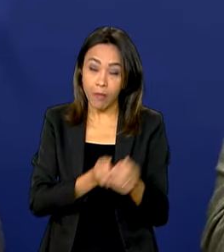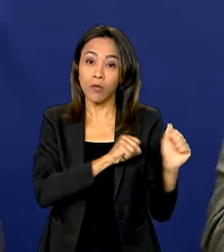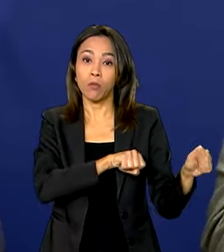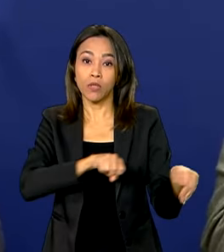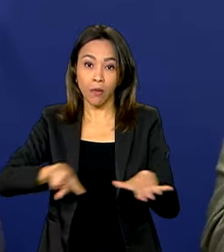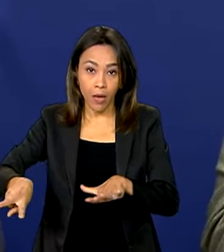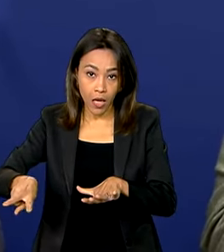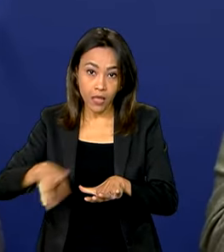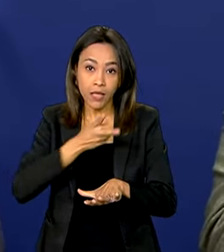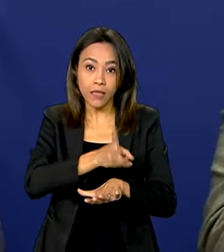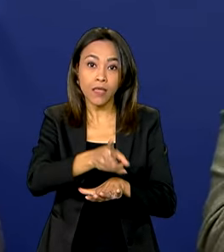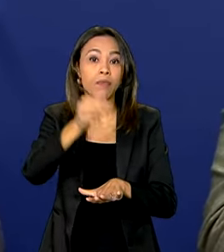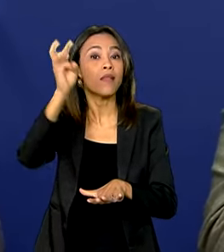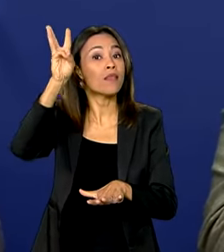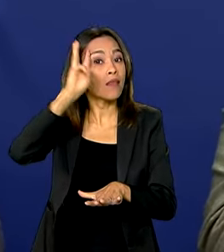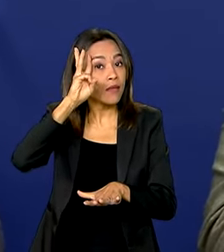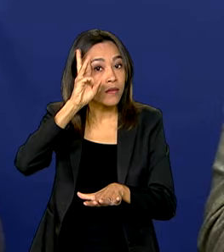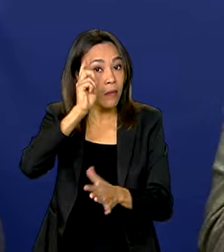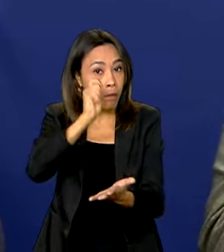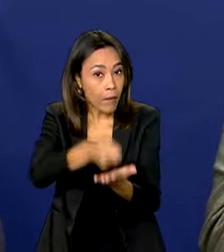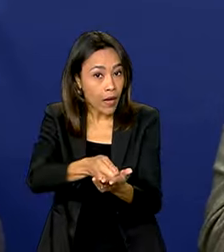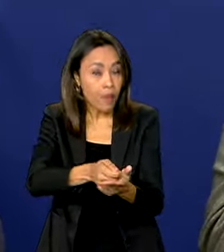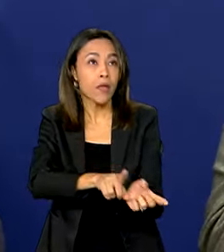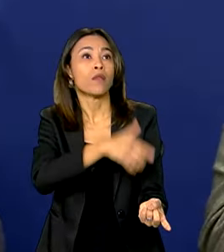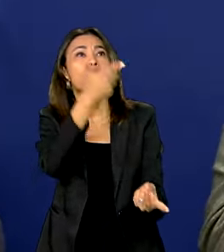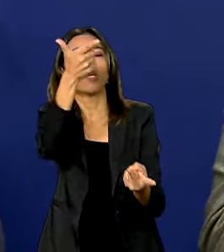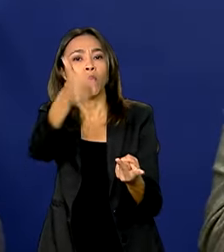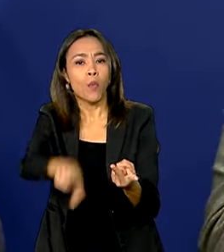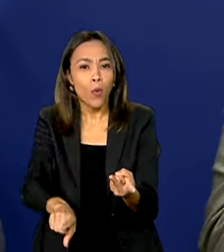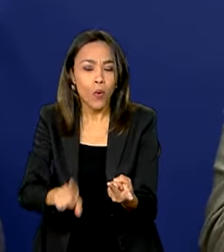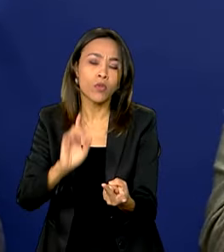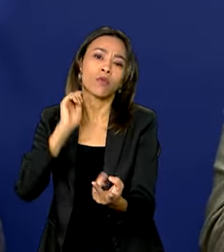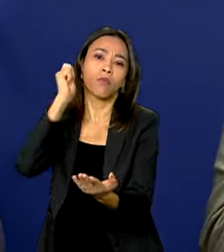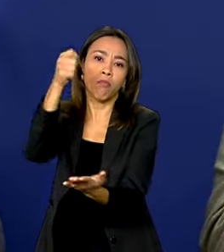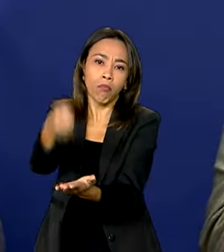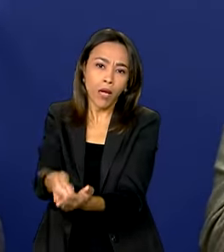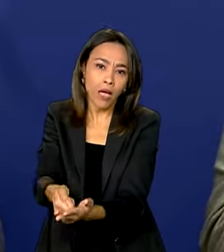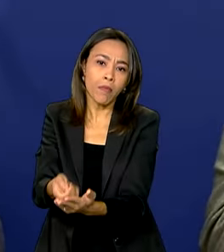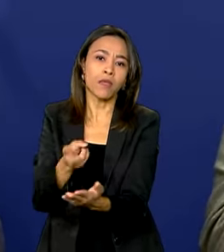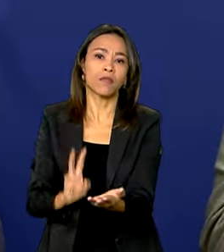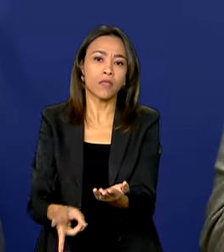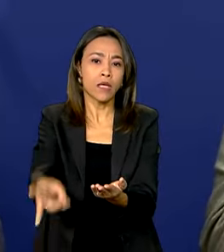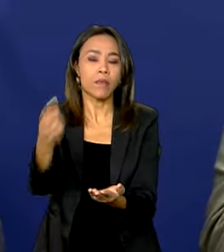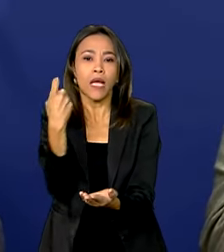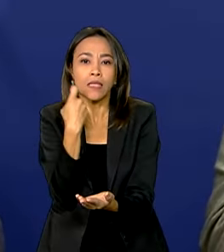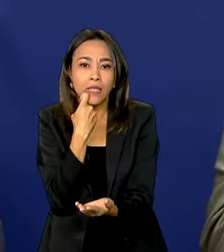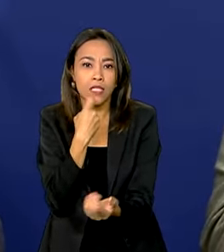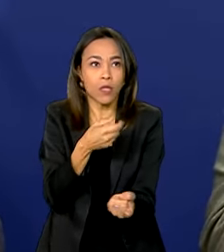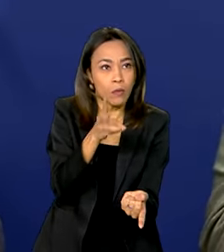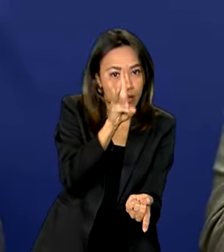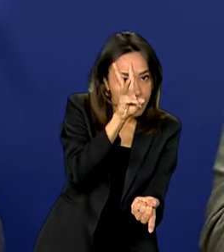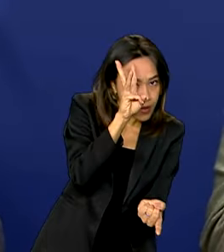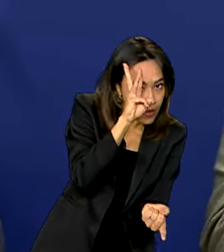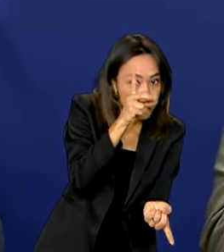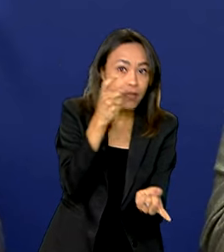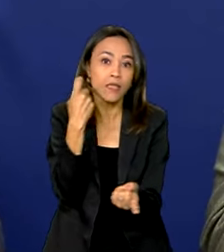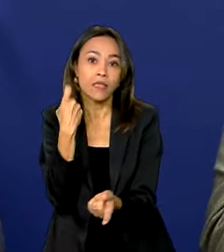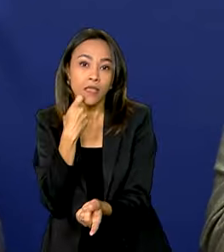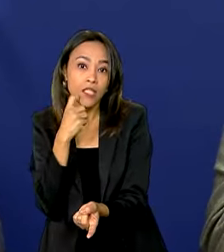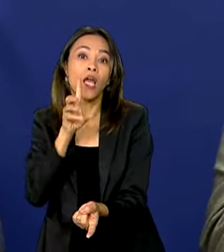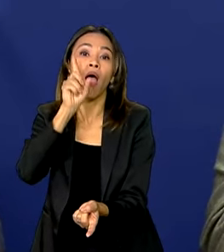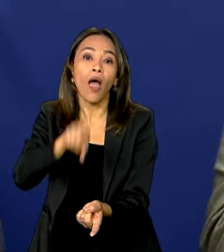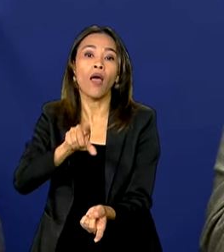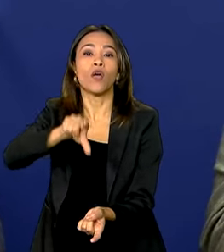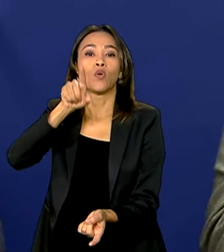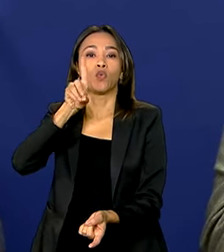feito às terças-feiras e o outro pagamento que tem sido feito às sextas-feiras. Então, terças e sextas são os dias de pagamento.